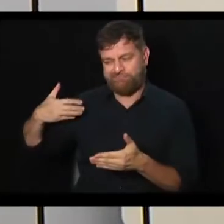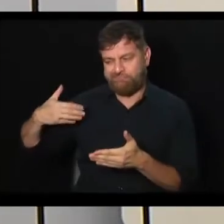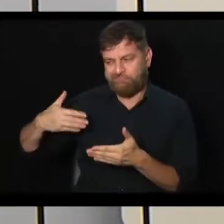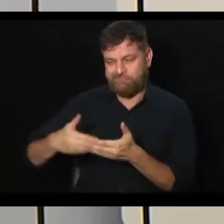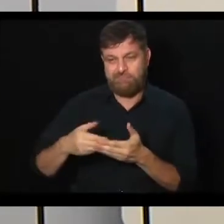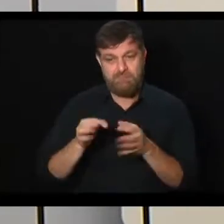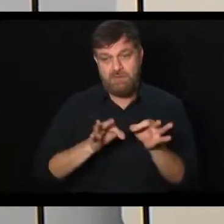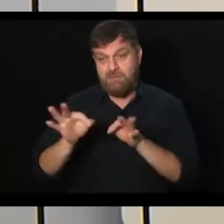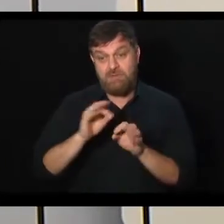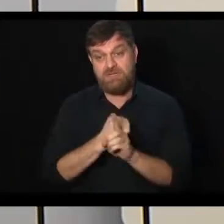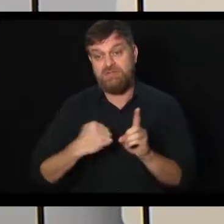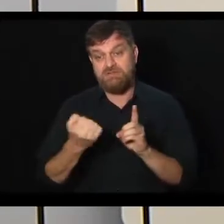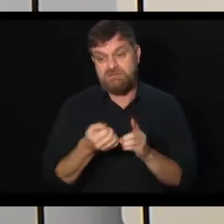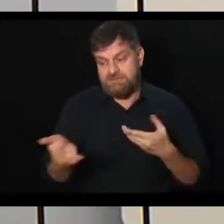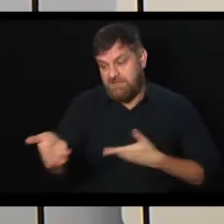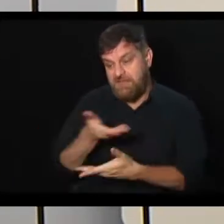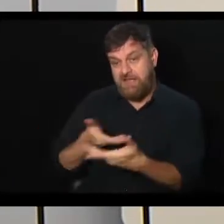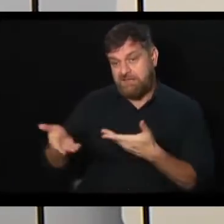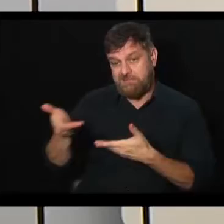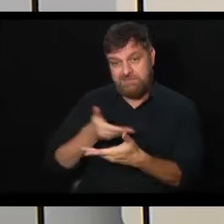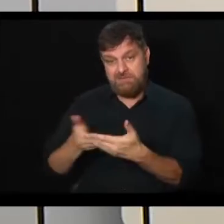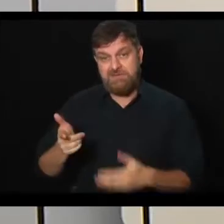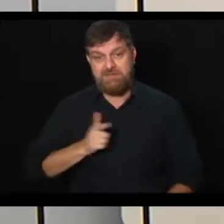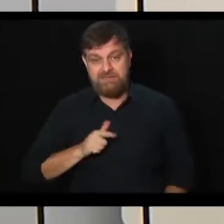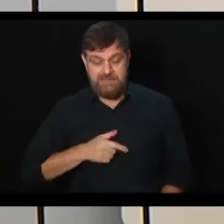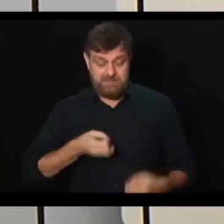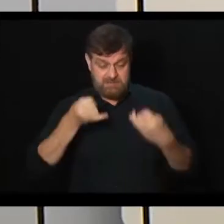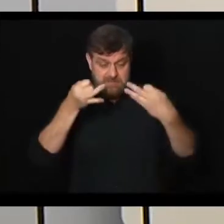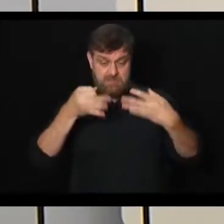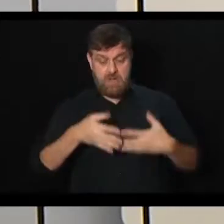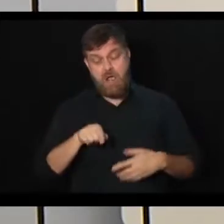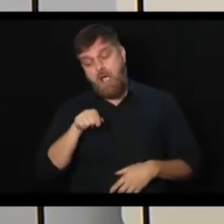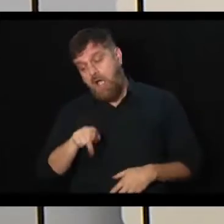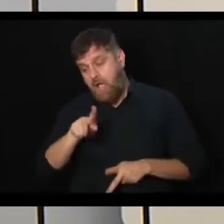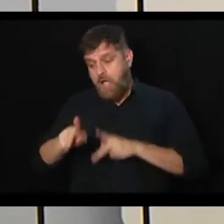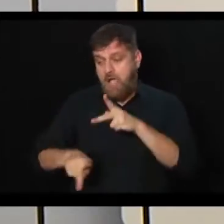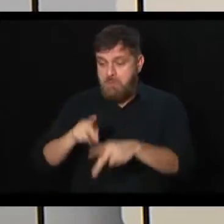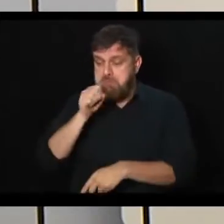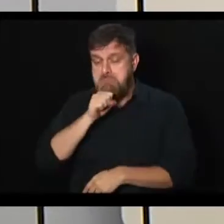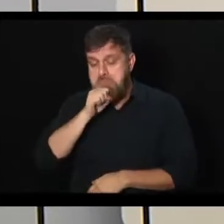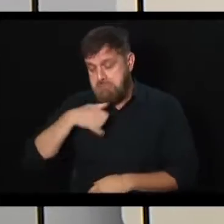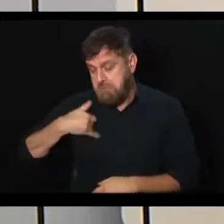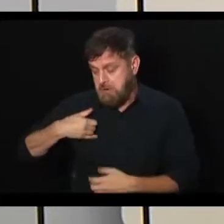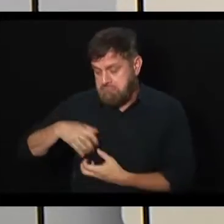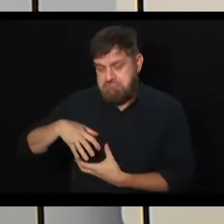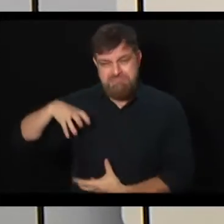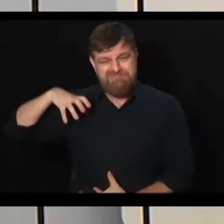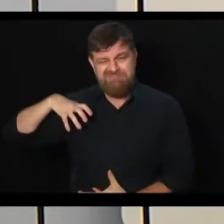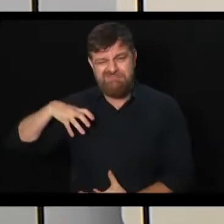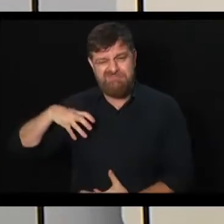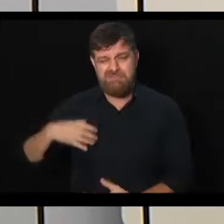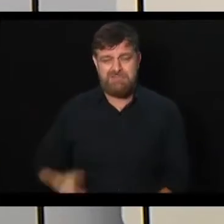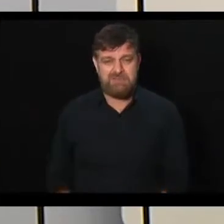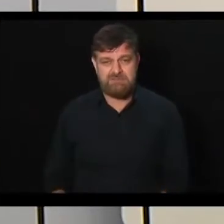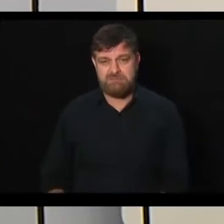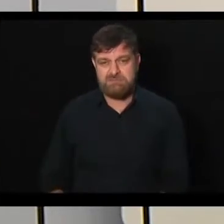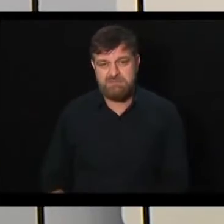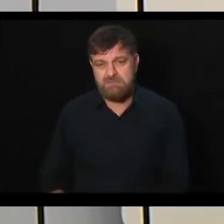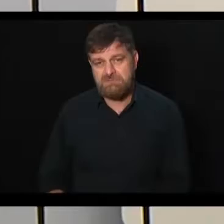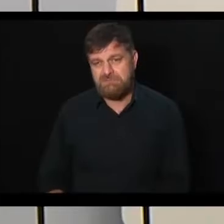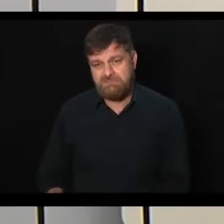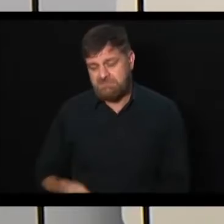projeto sociedade. Então, eu acho que usa-se um argumento que é um fato real para justificar, para dar uma